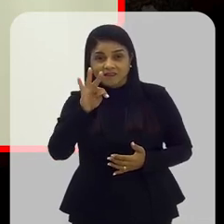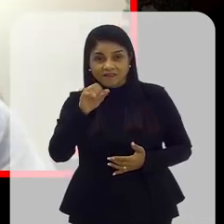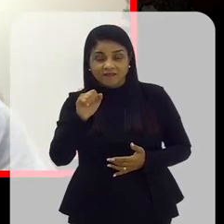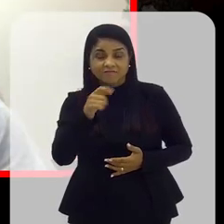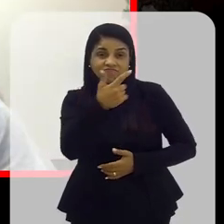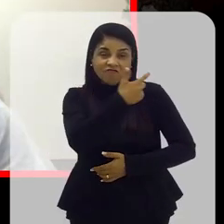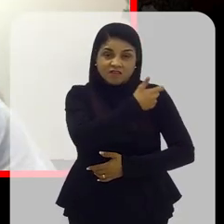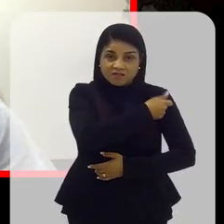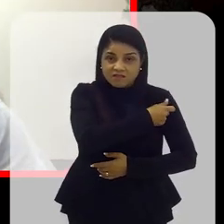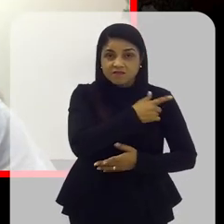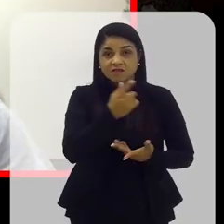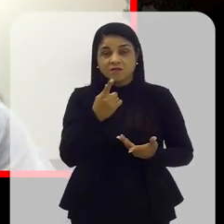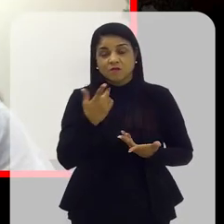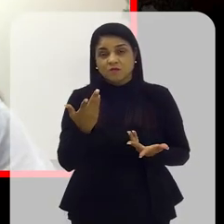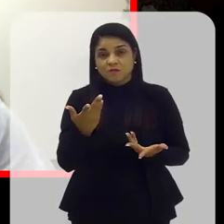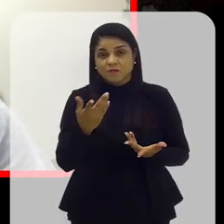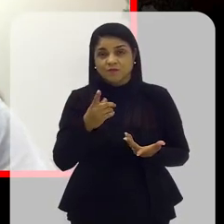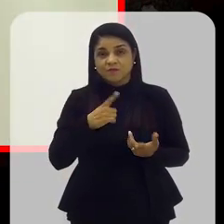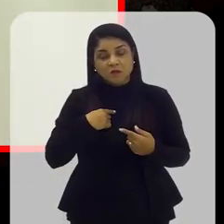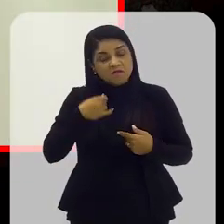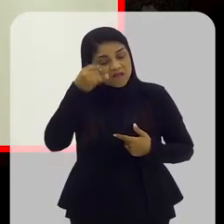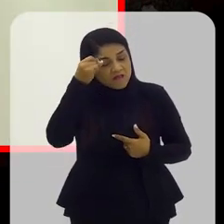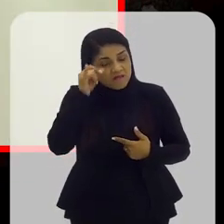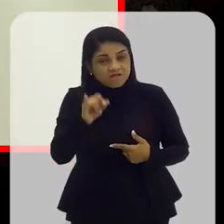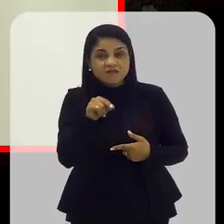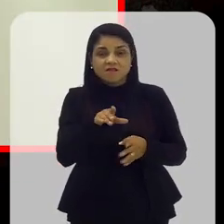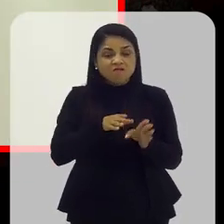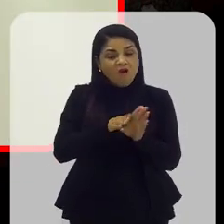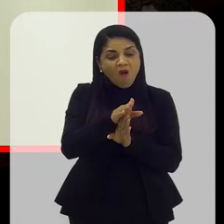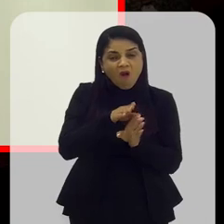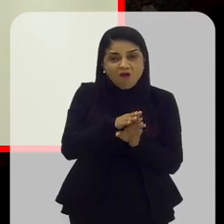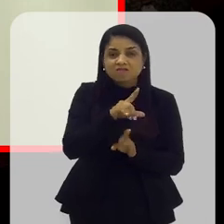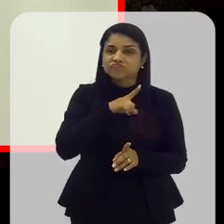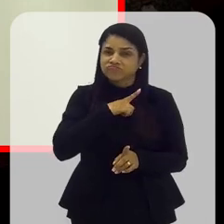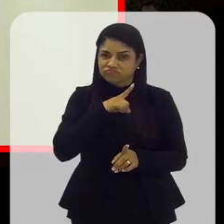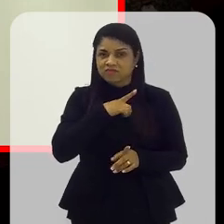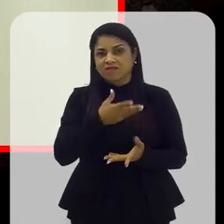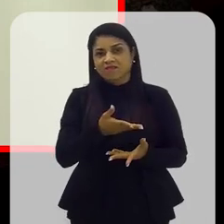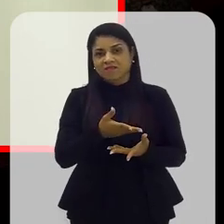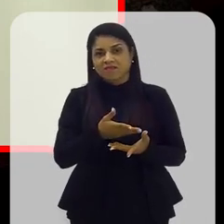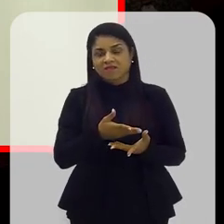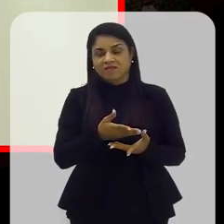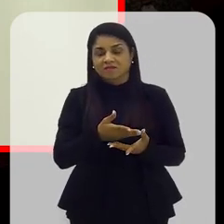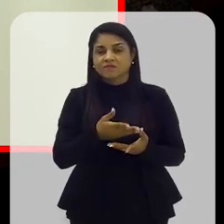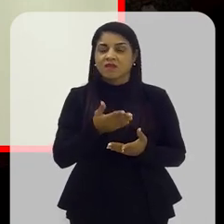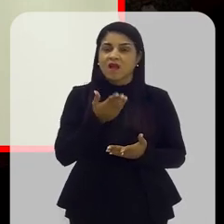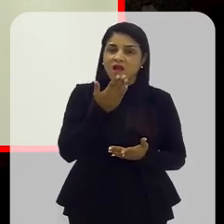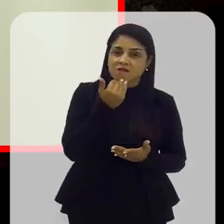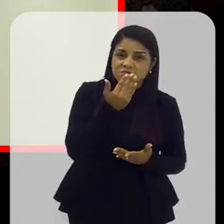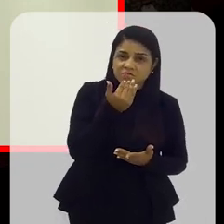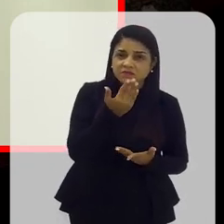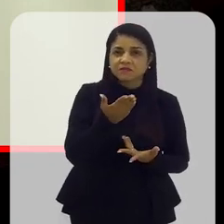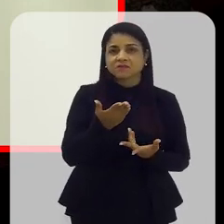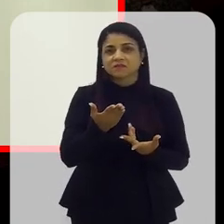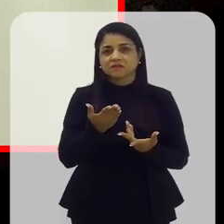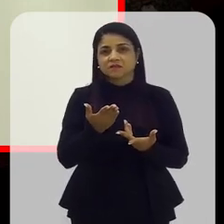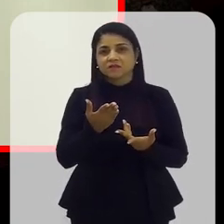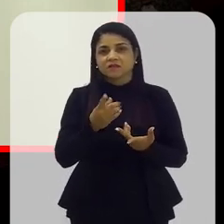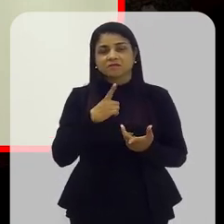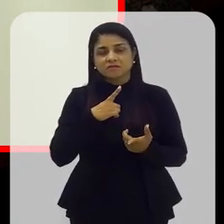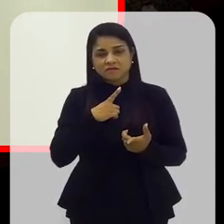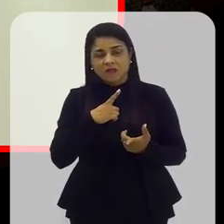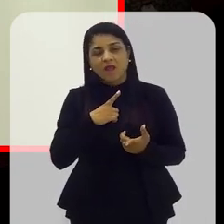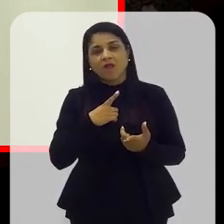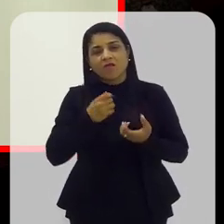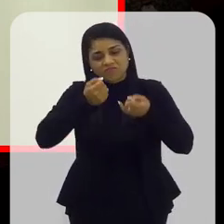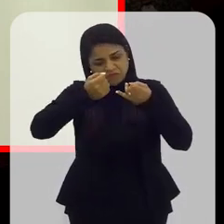tem que iniciar a prevenção da carne dentária e que depois, com a alimentação, que são coisas